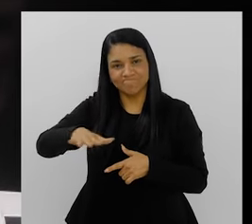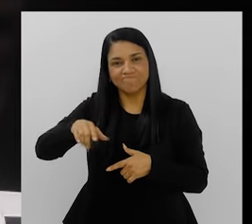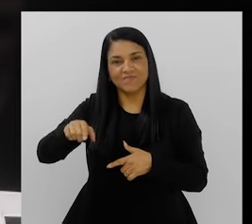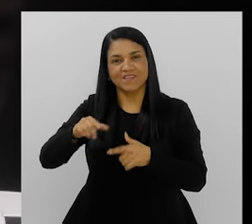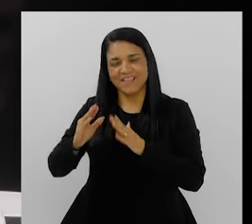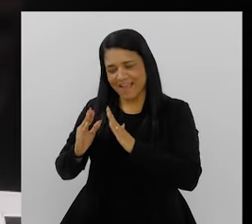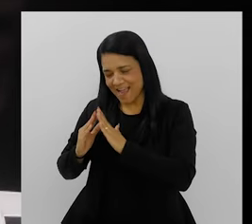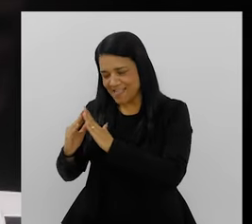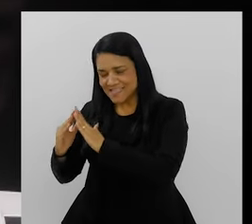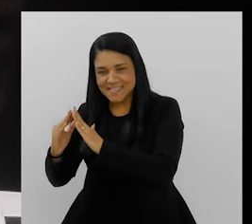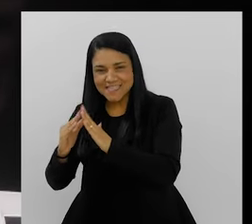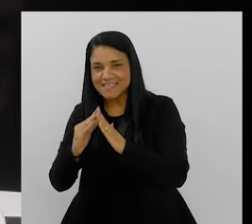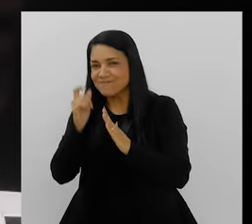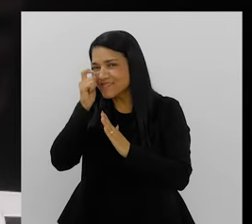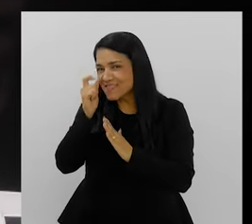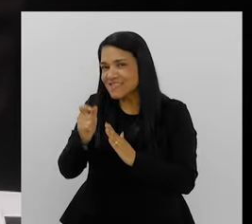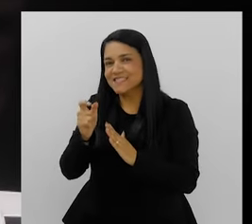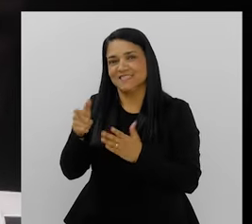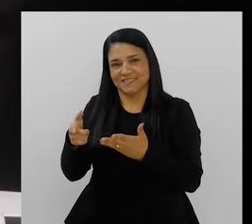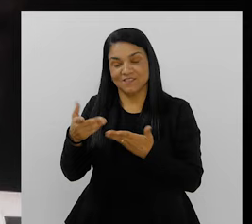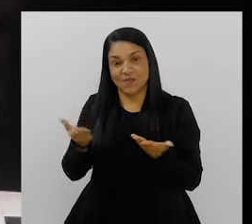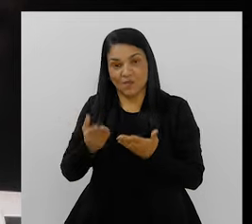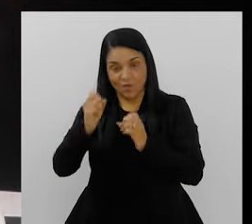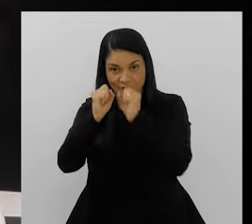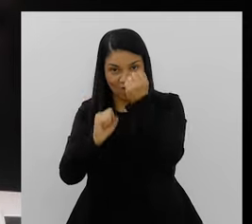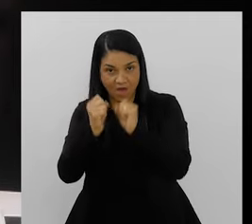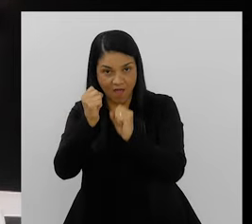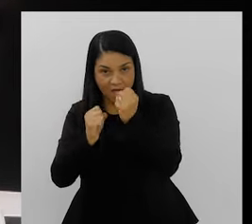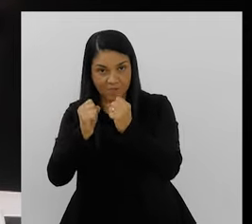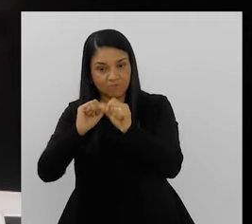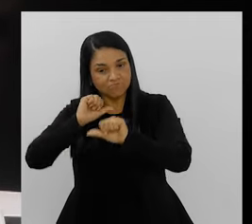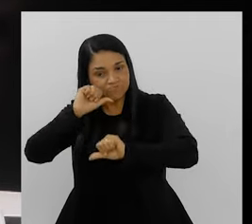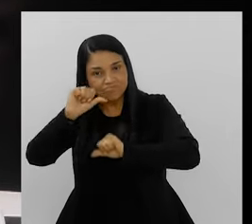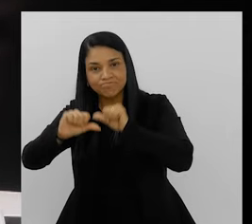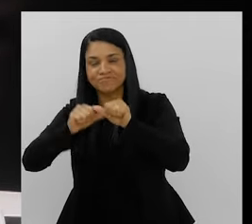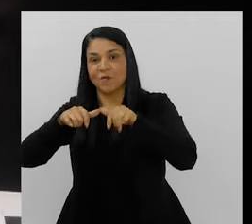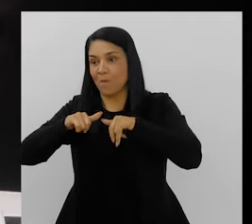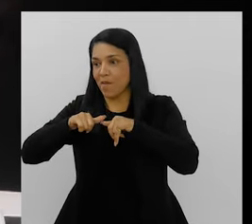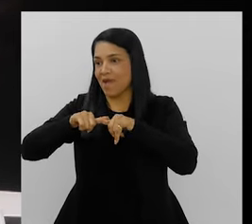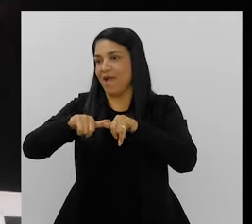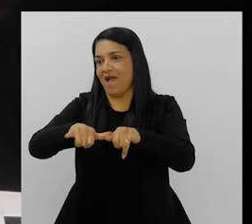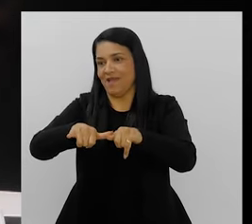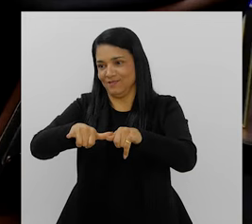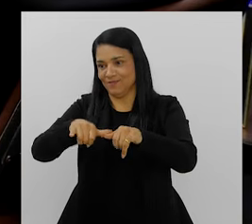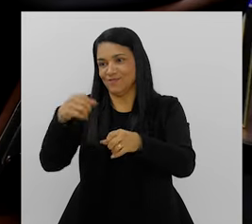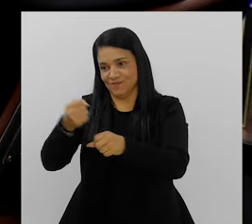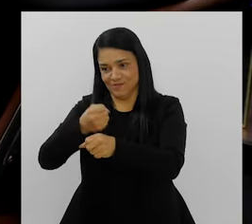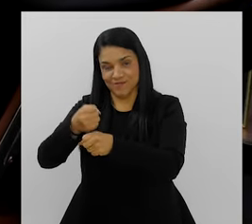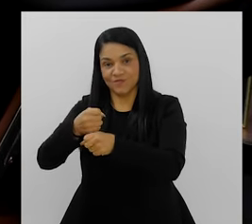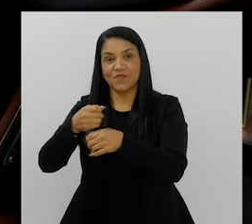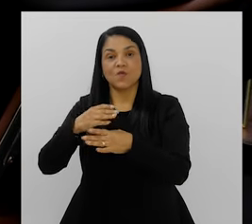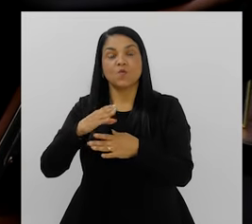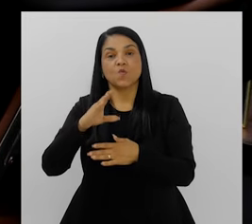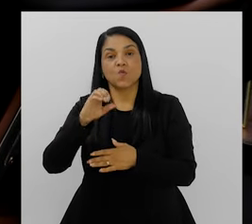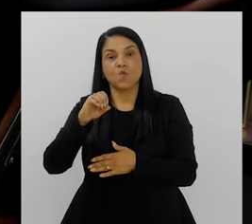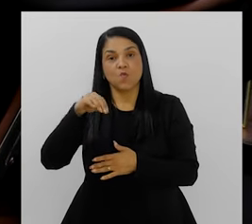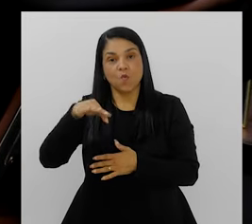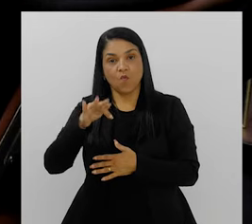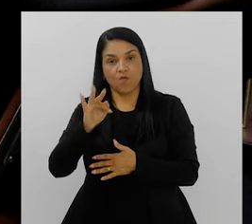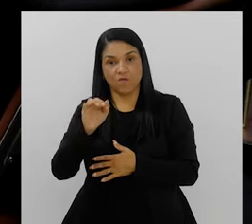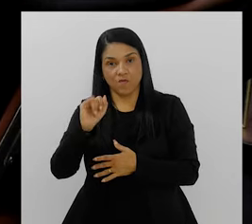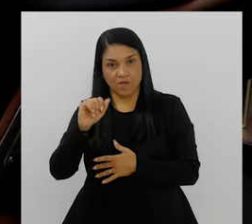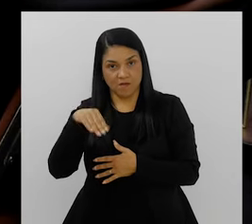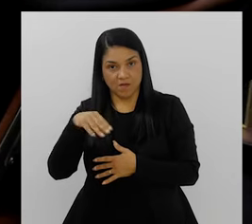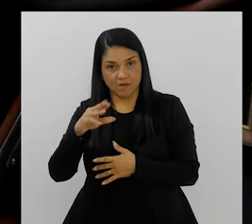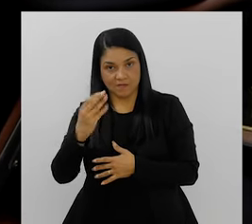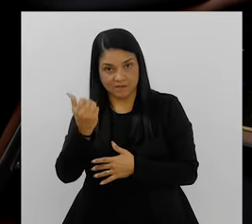parte das casinhas, é bem interessante. E hoje a fábrica se tornou um grande mercado. E o Confiança chegou a